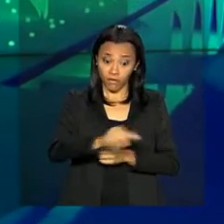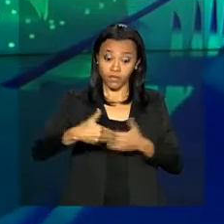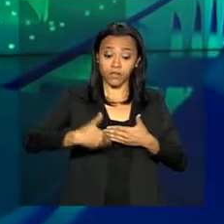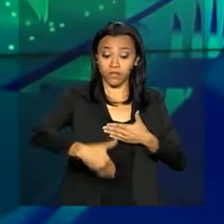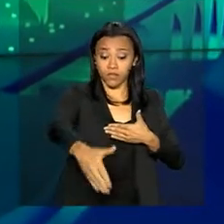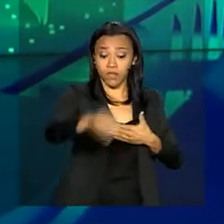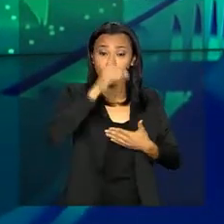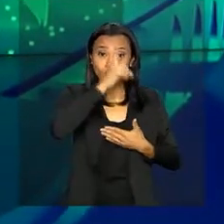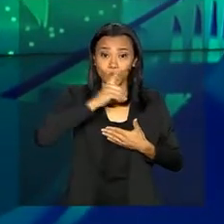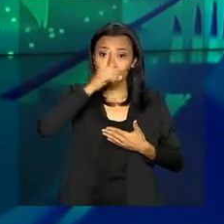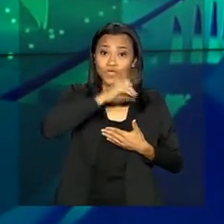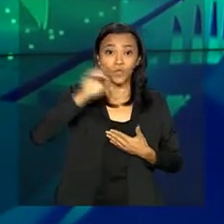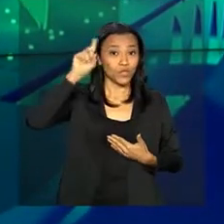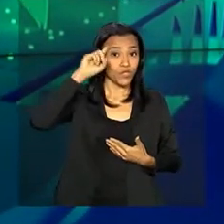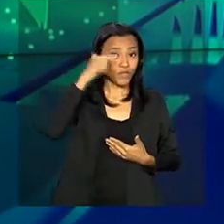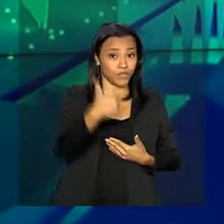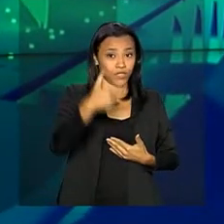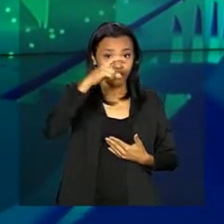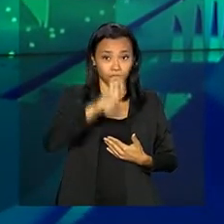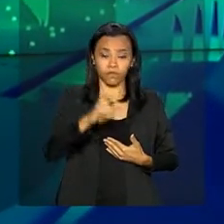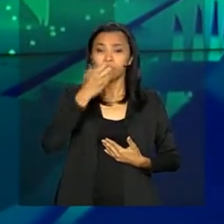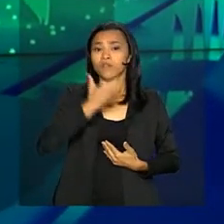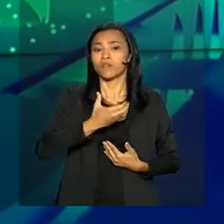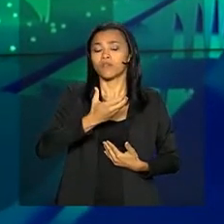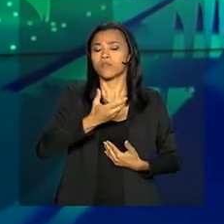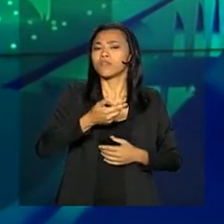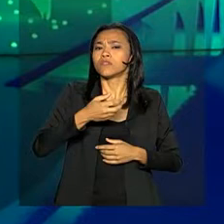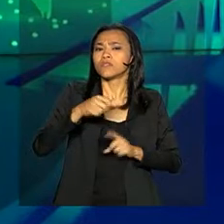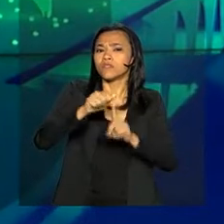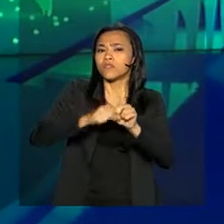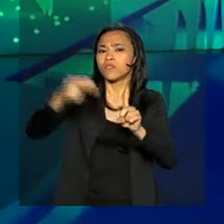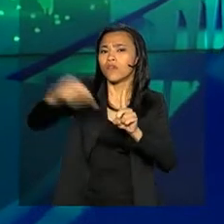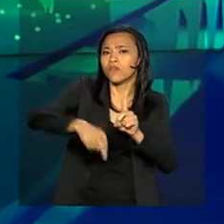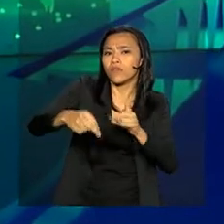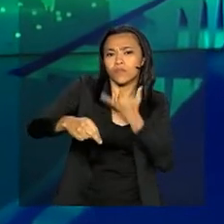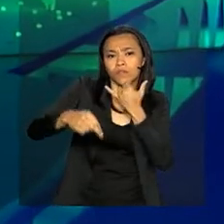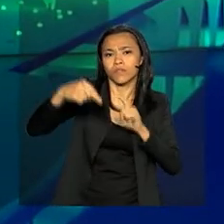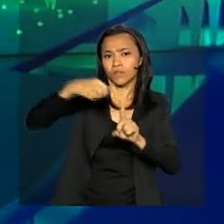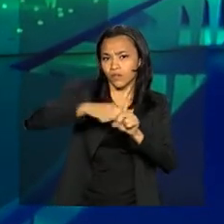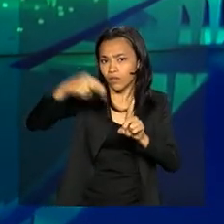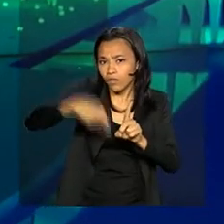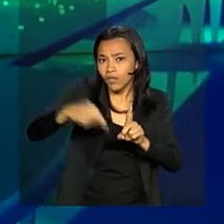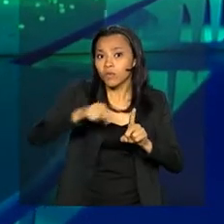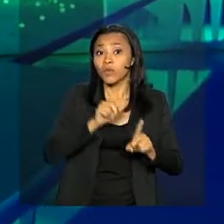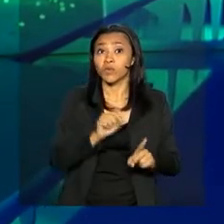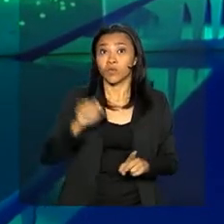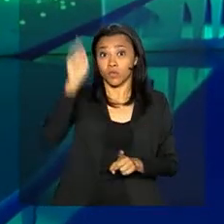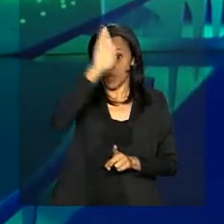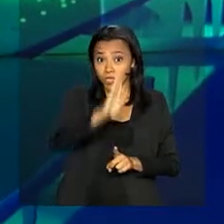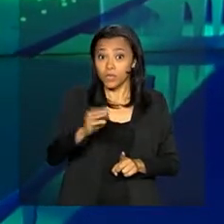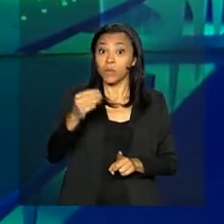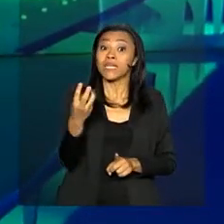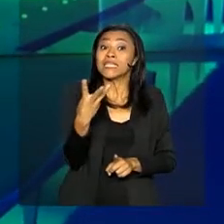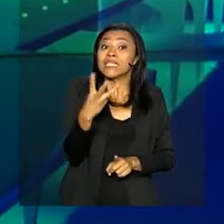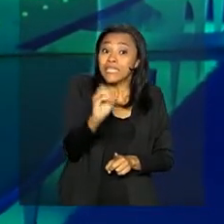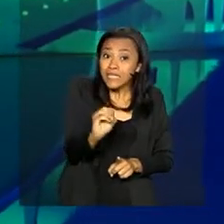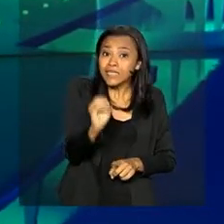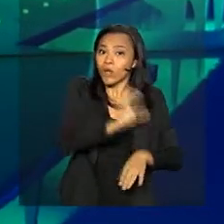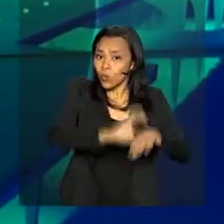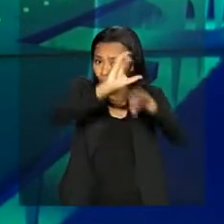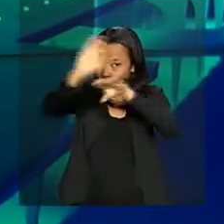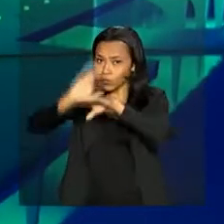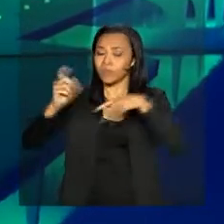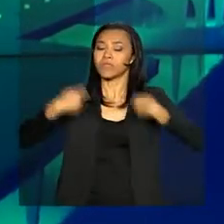neste domingo 25 de novembro em todo o Brasil. 550 mil alunos de quase 30 cursos devem fazer as provas.